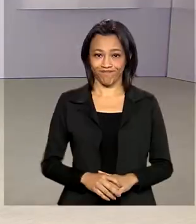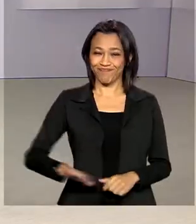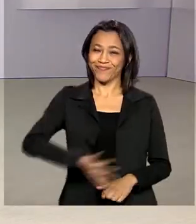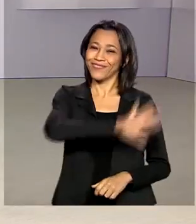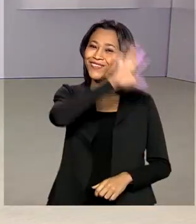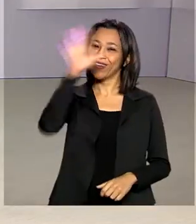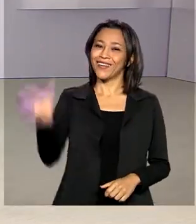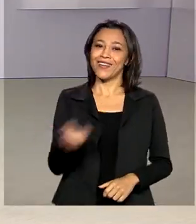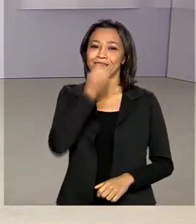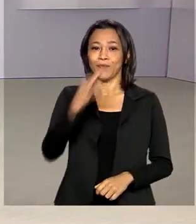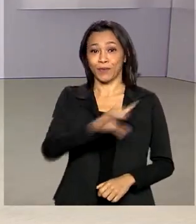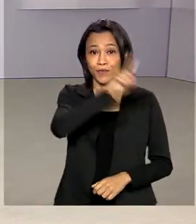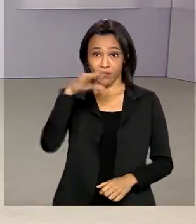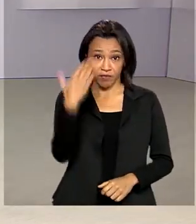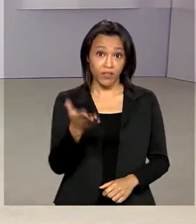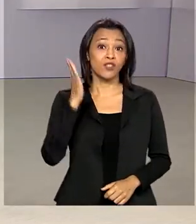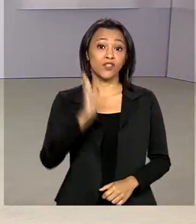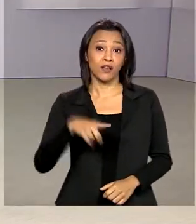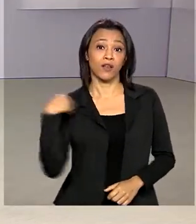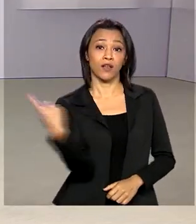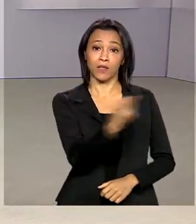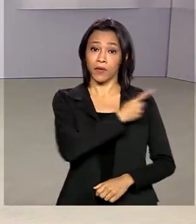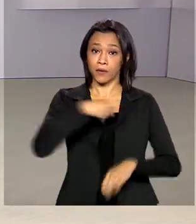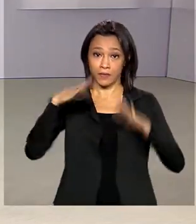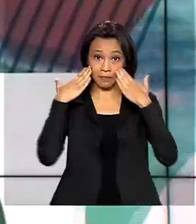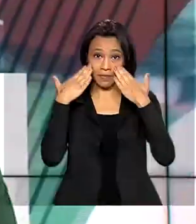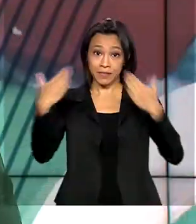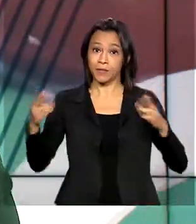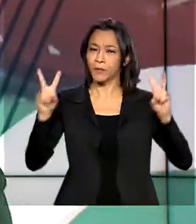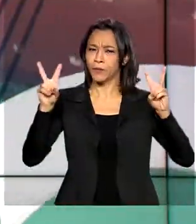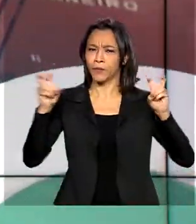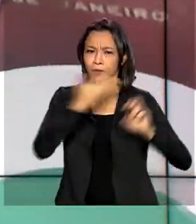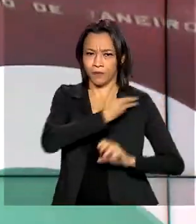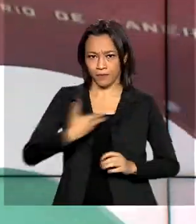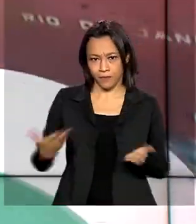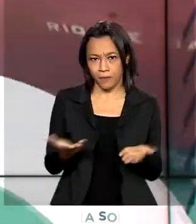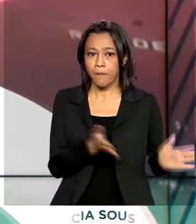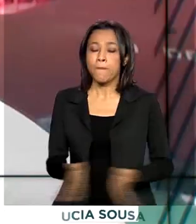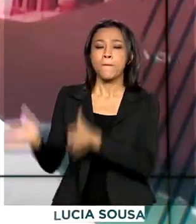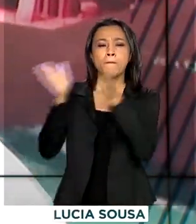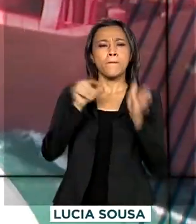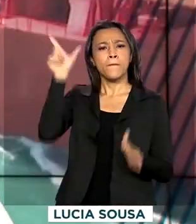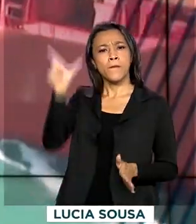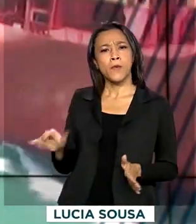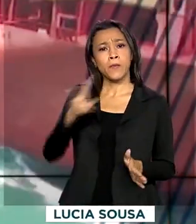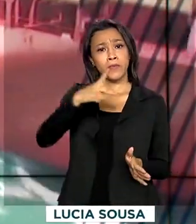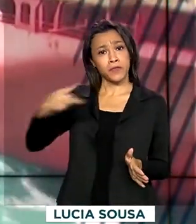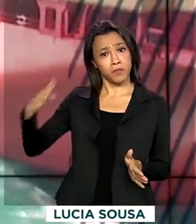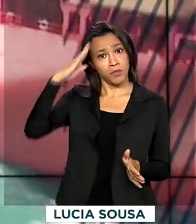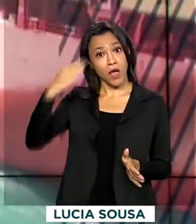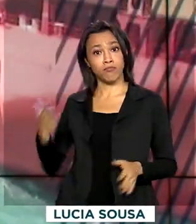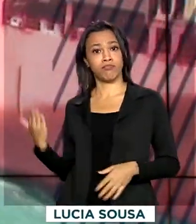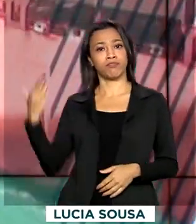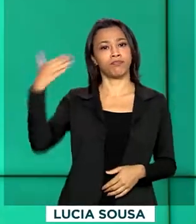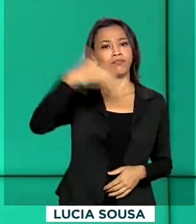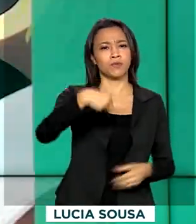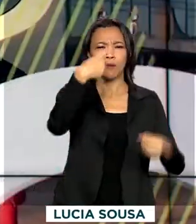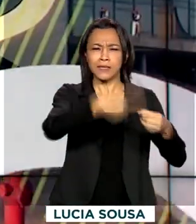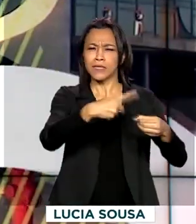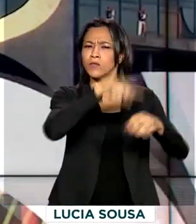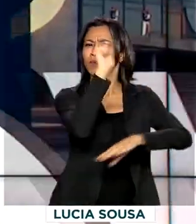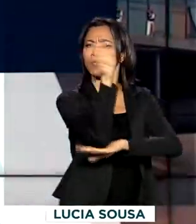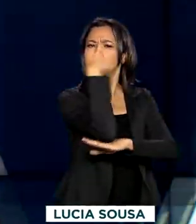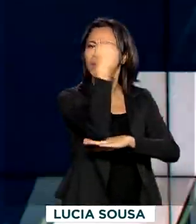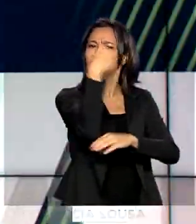Olá, bom dia pra você. Já estamos no ar com o Governo Agora. O presidente Jair Bolsonaro está em Bagé, no Rio Grande do Sul,